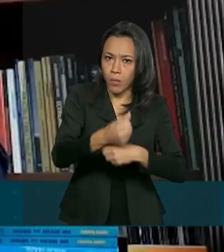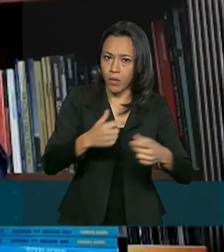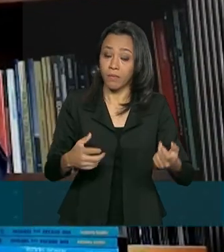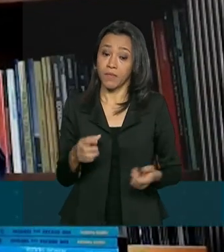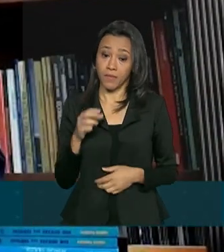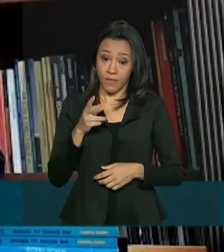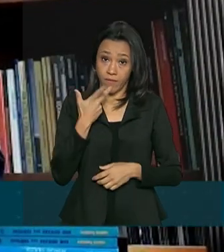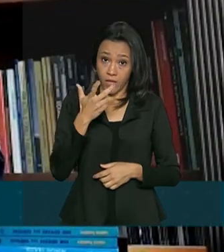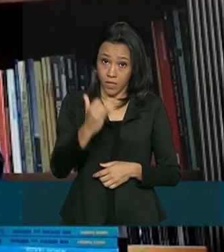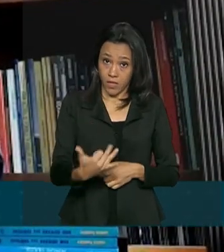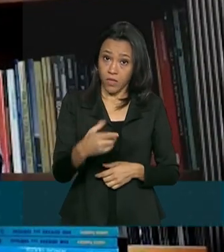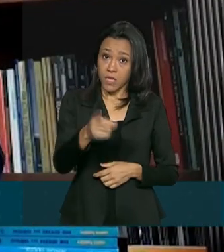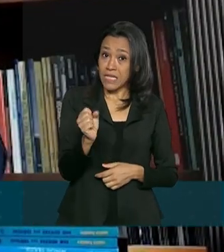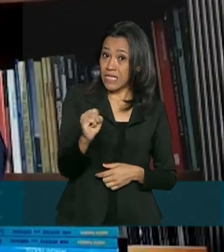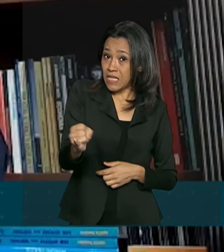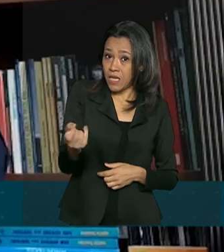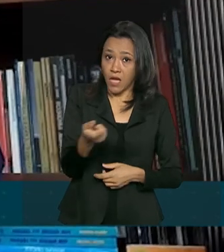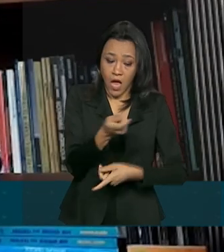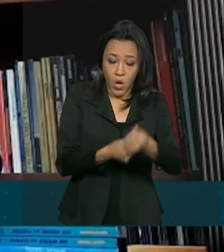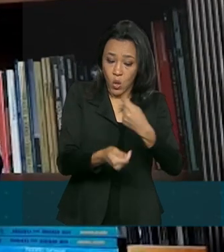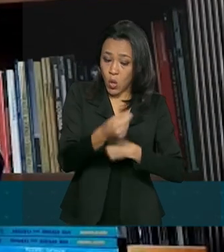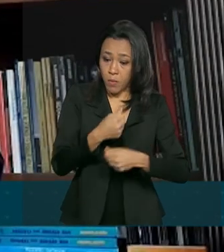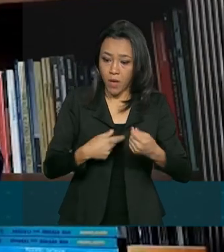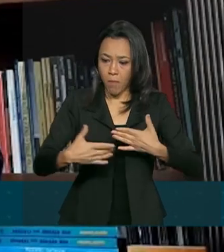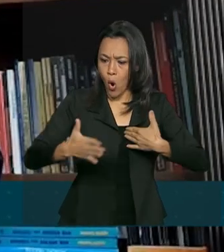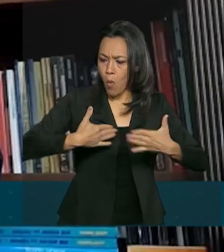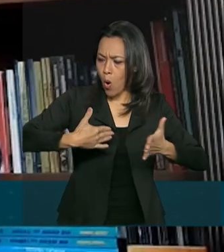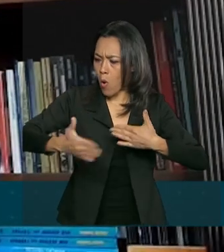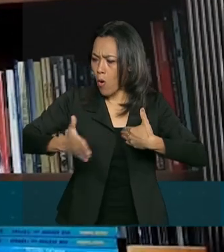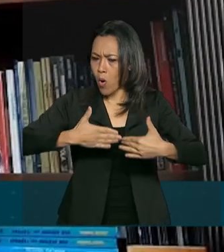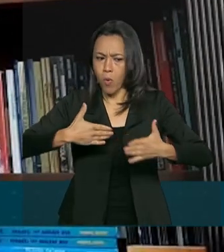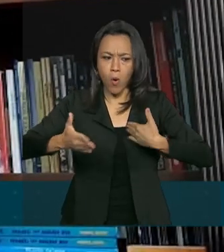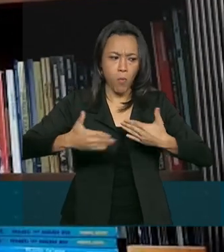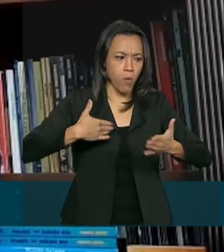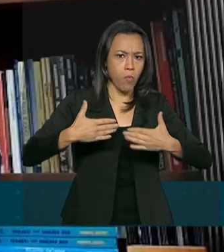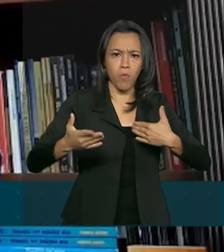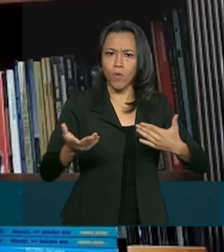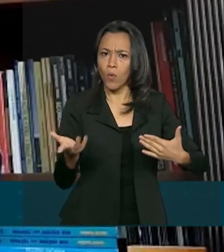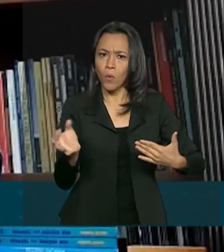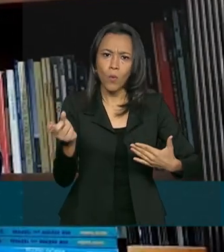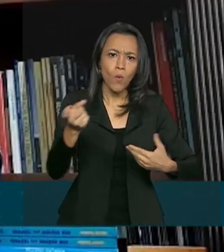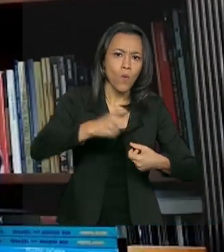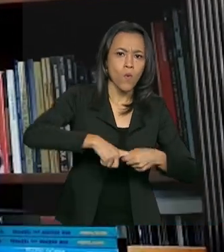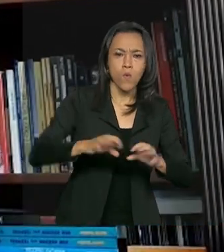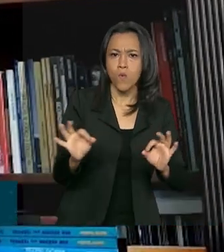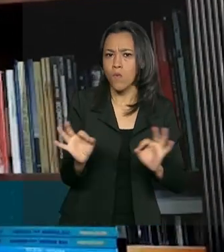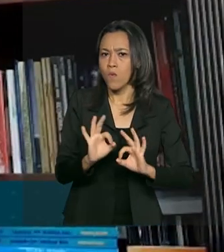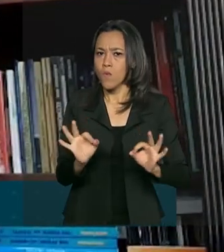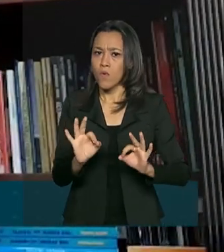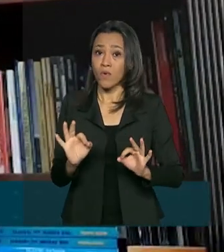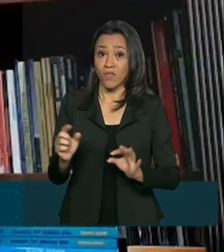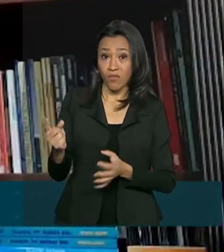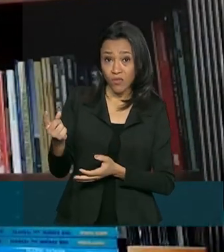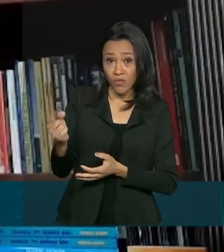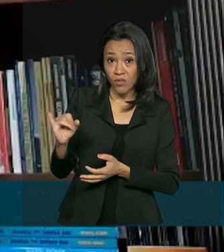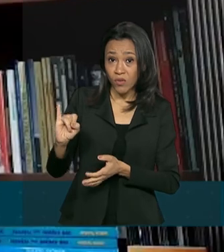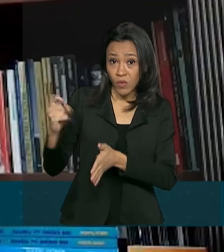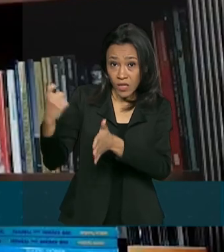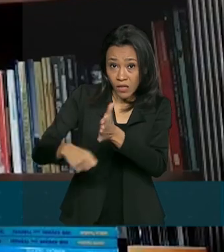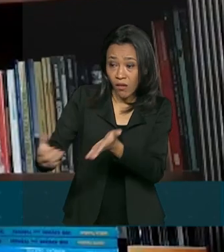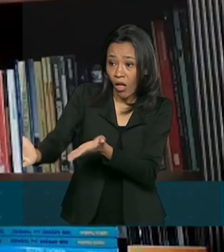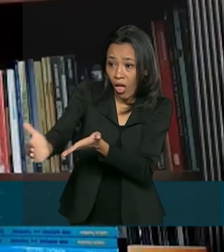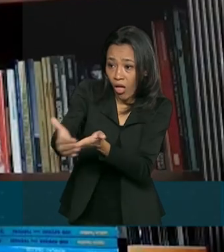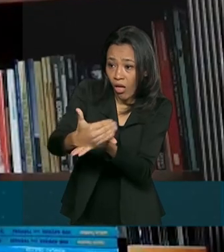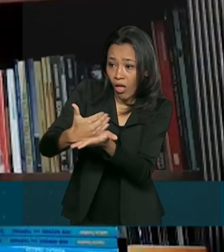a ter uma atividade mais ativa, a arrecadação vai continuar muito